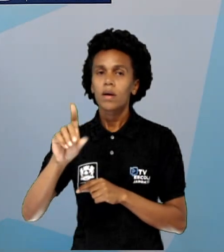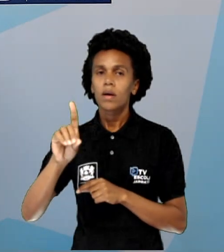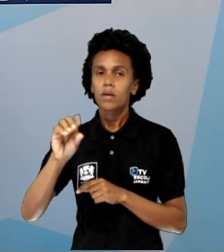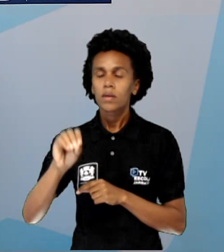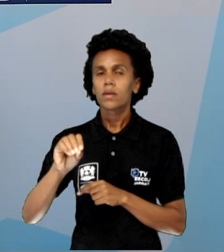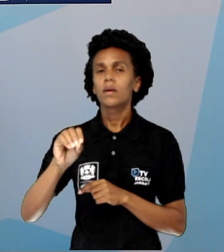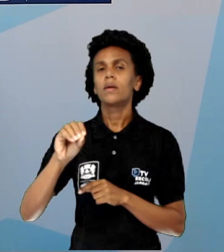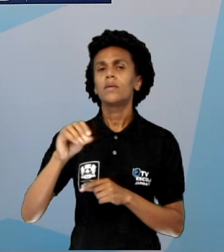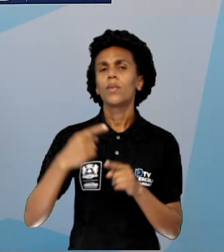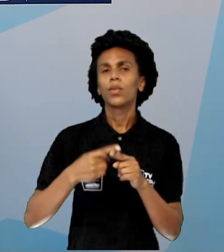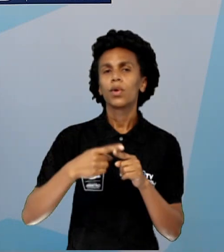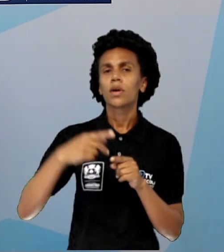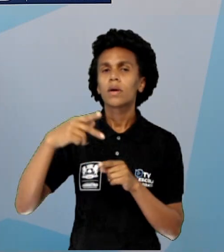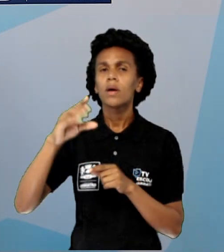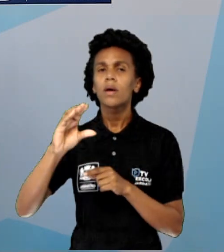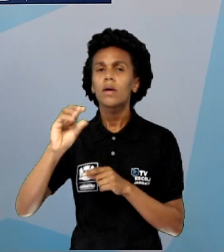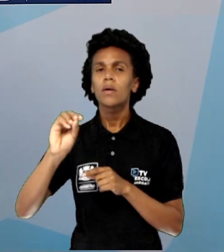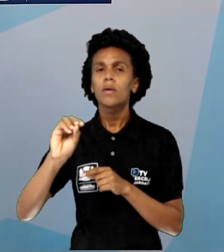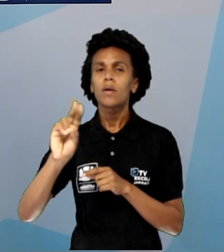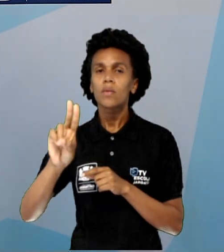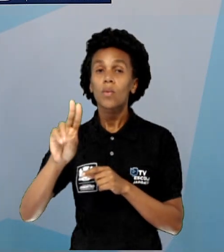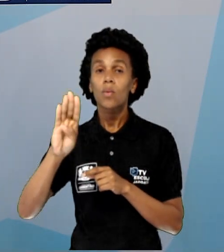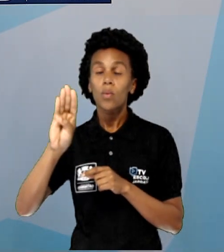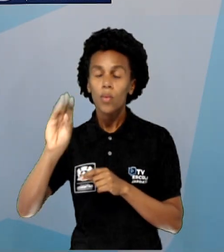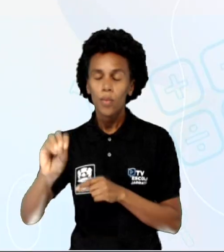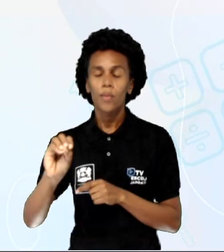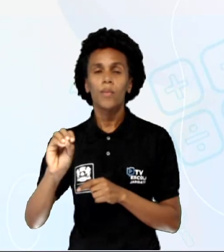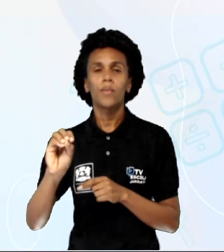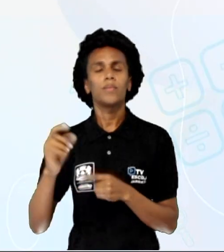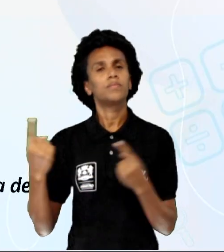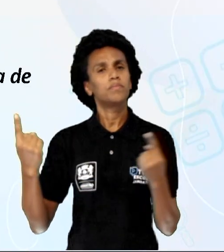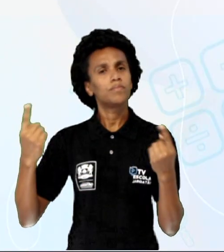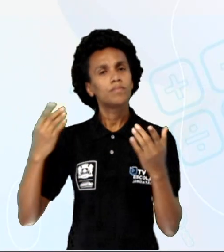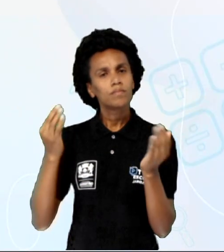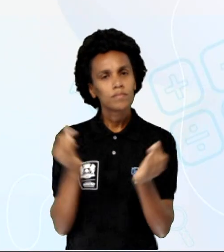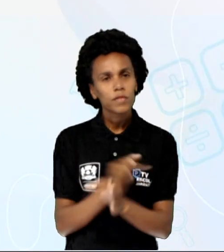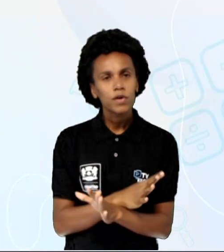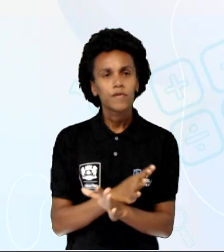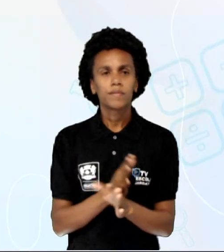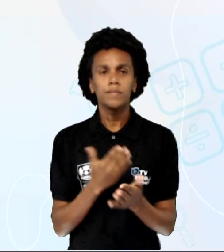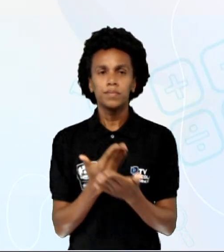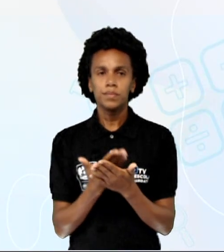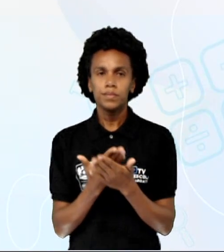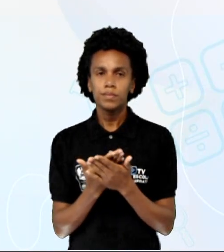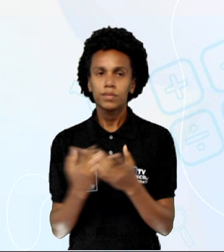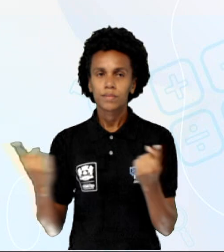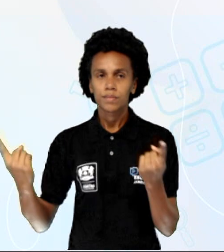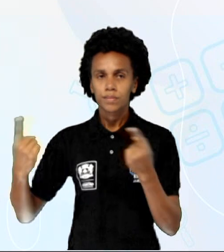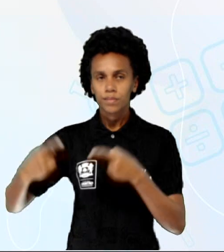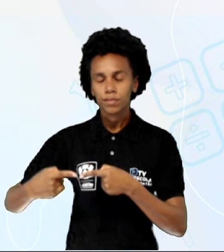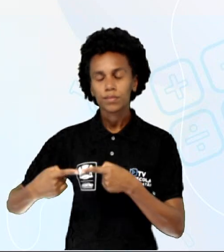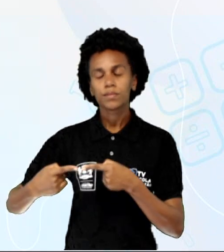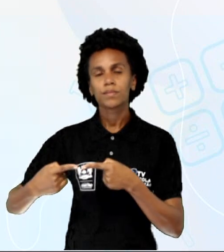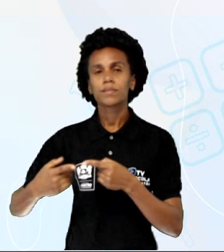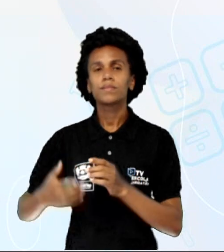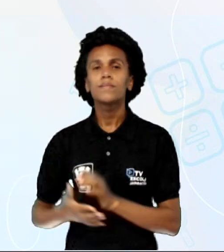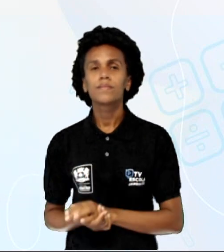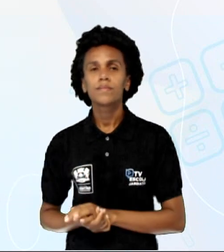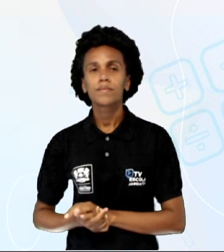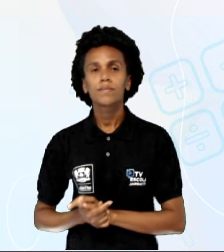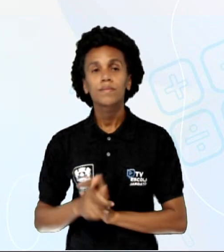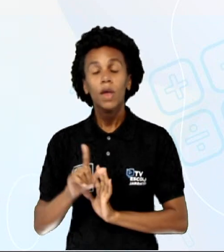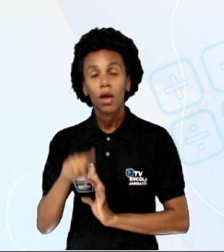Bom, para a gente poder finalizar essa aula aqui, eu trouxe um desafio. E esse desafio, ele tem a ideia da gente fazer a